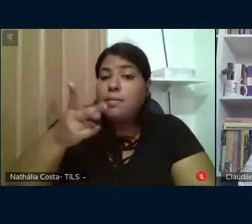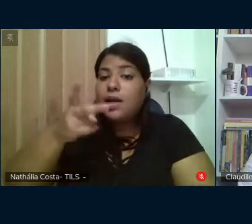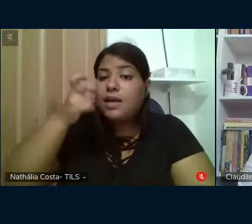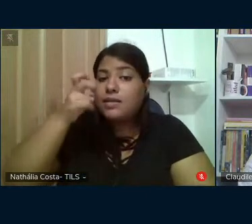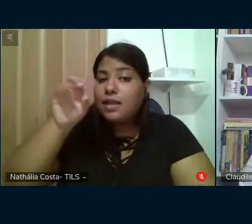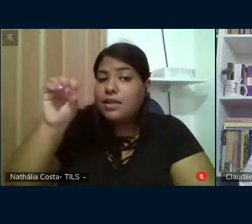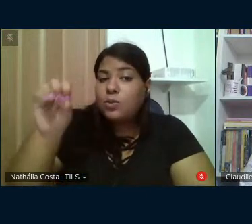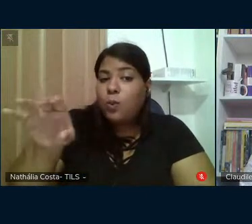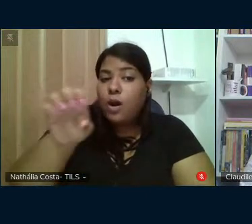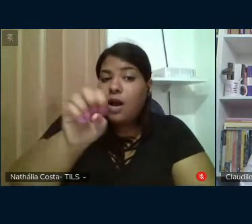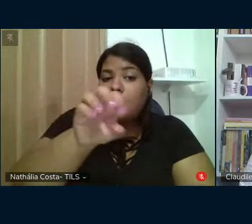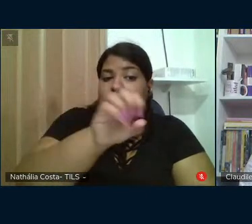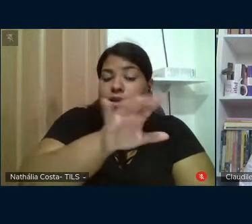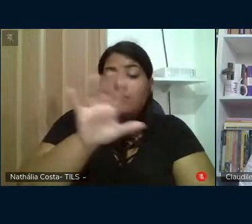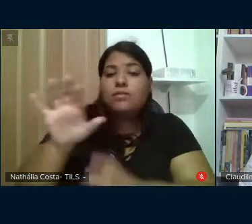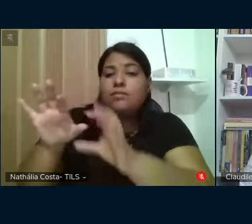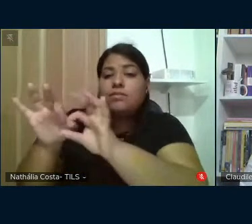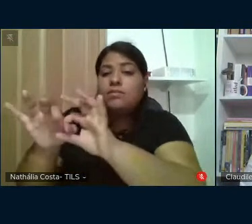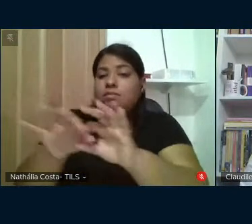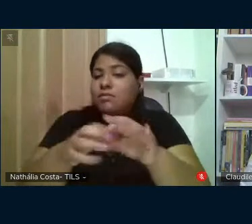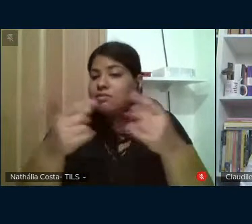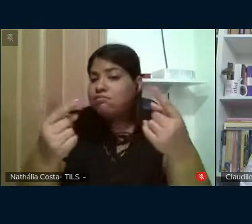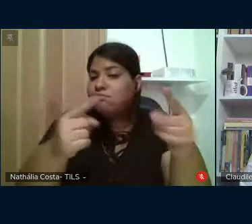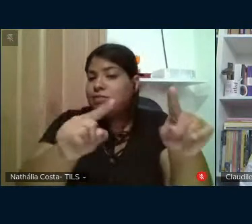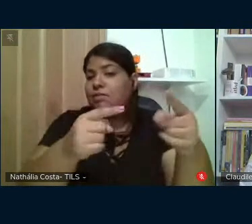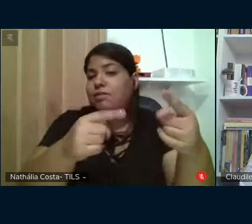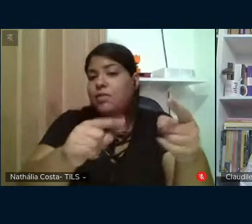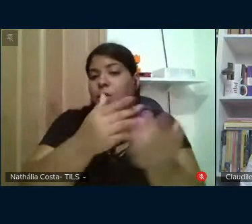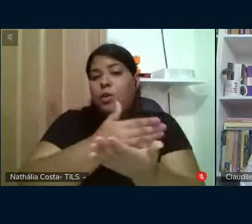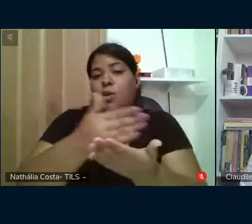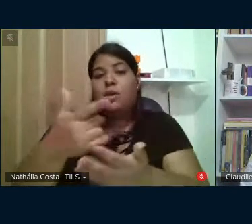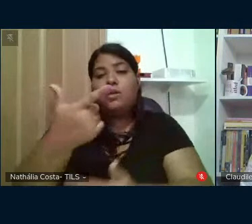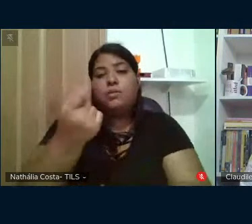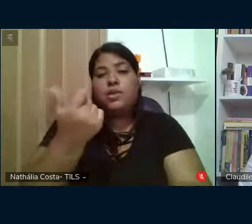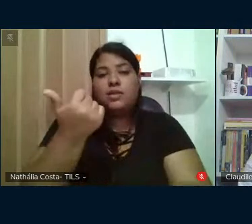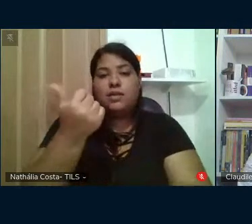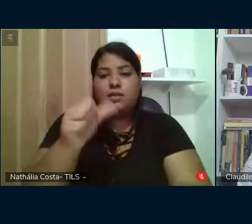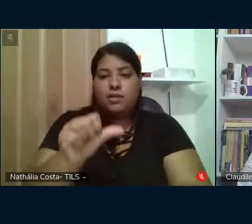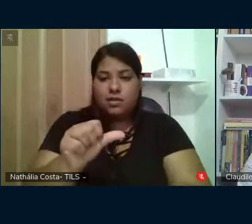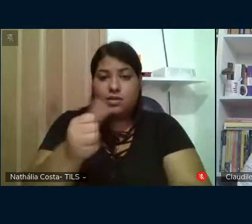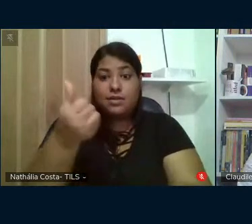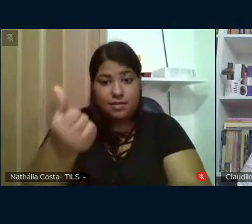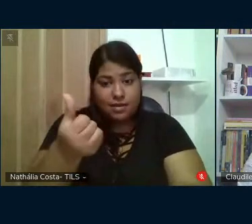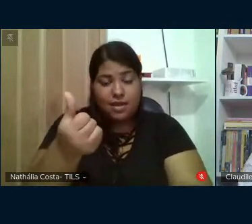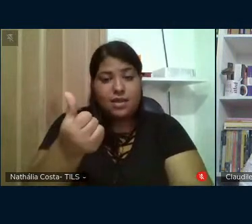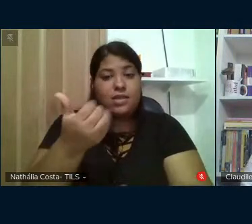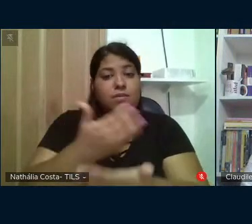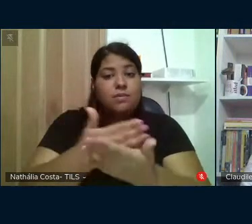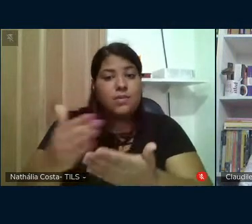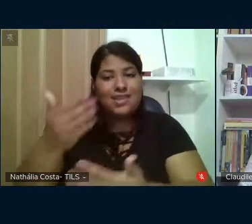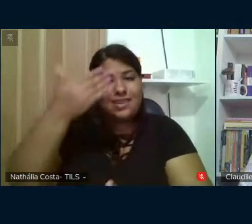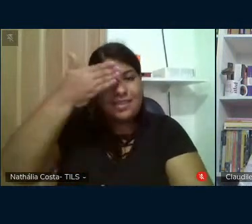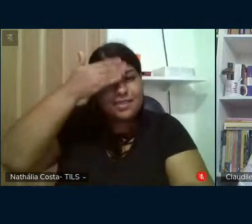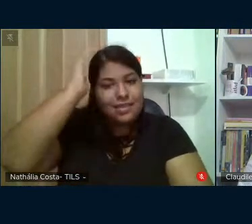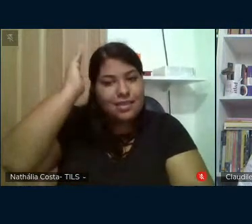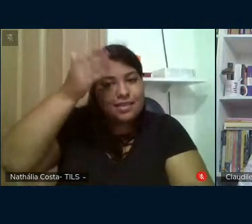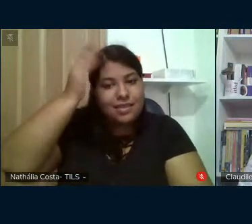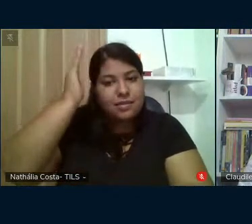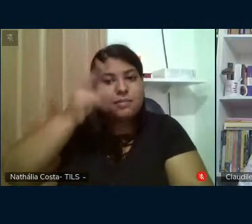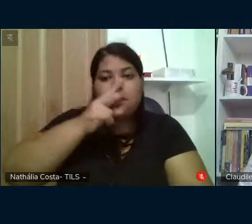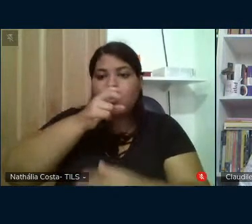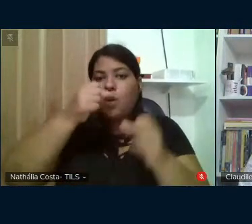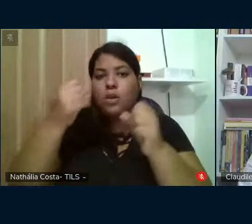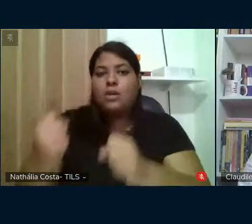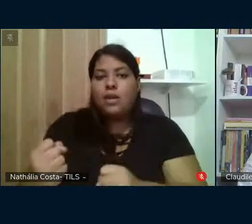atual no contexto do ataque iniciado em 2016 que plantou Michel Temer no poder, mas que se completa